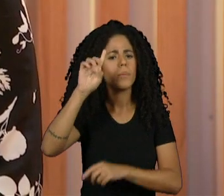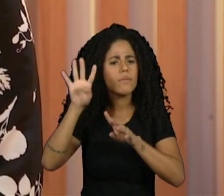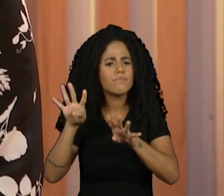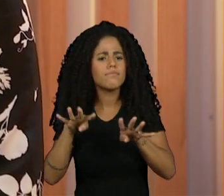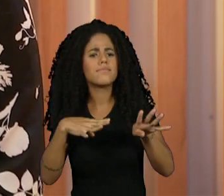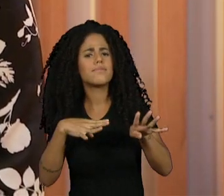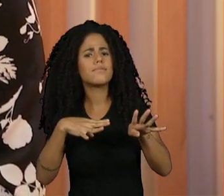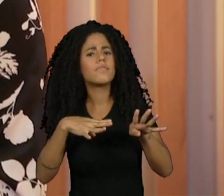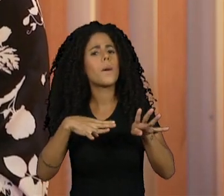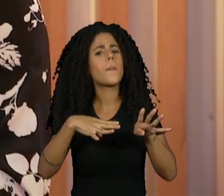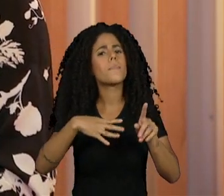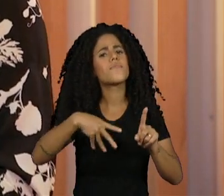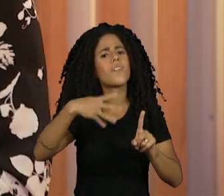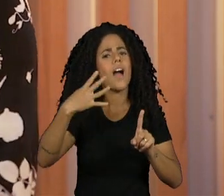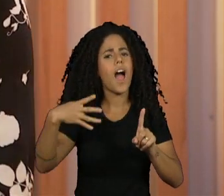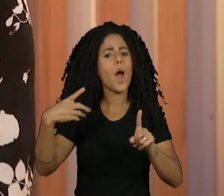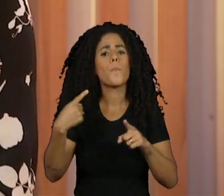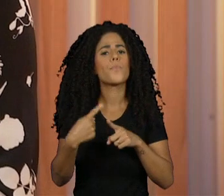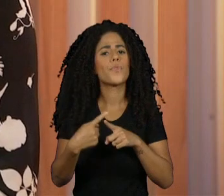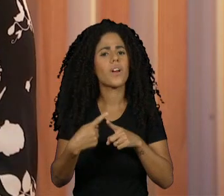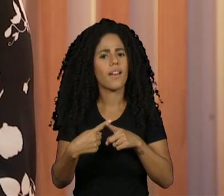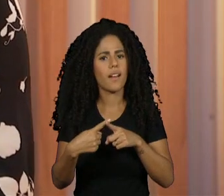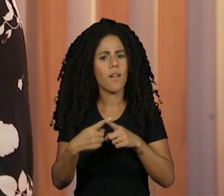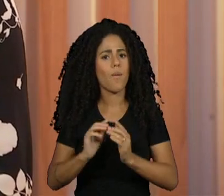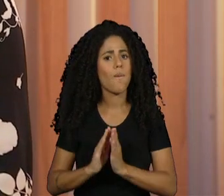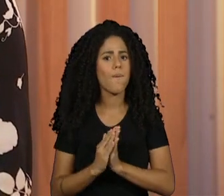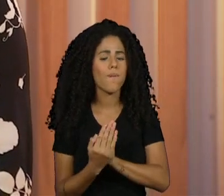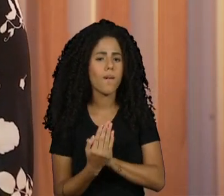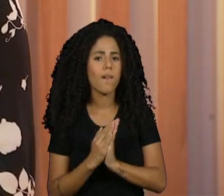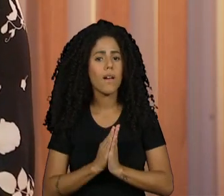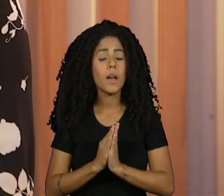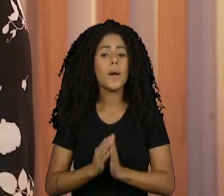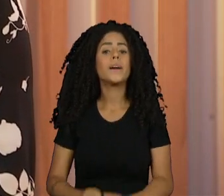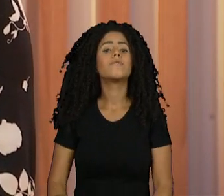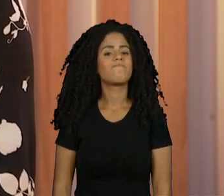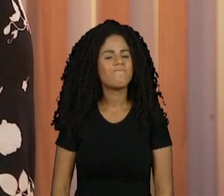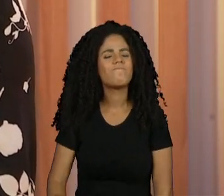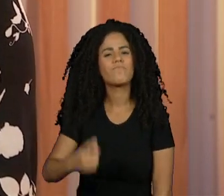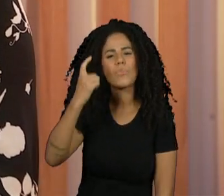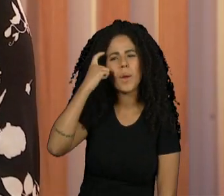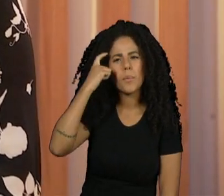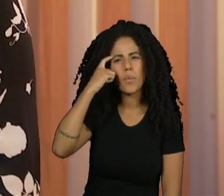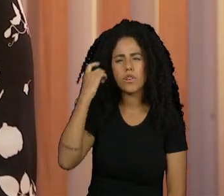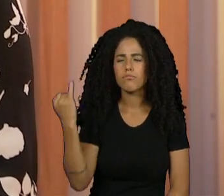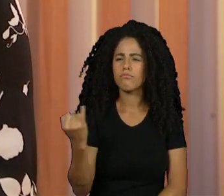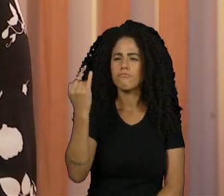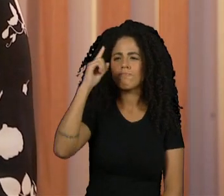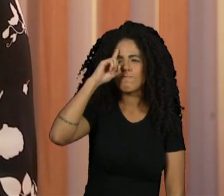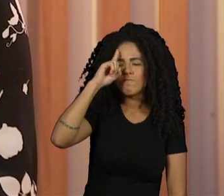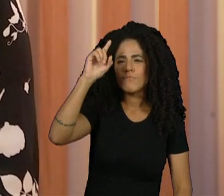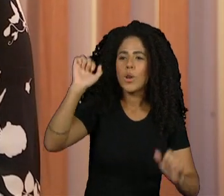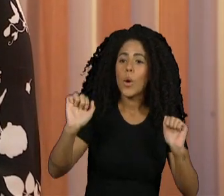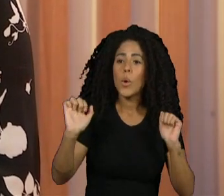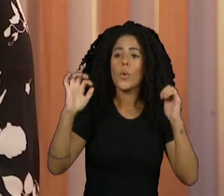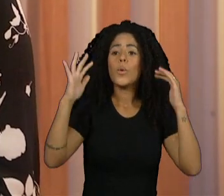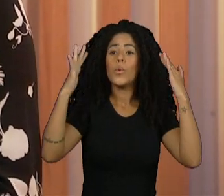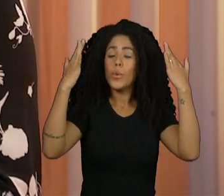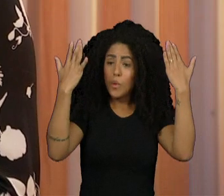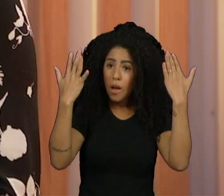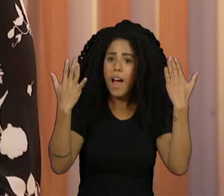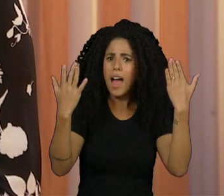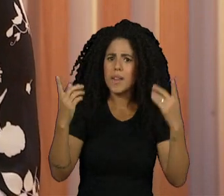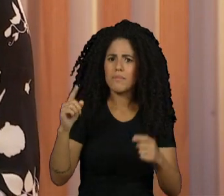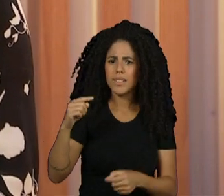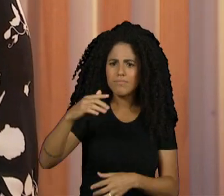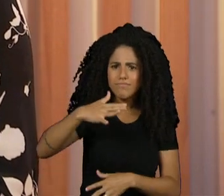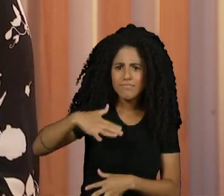trans? Bom, acho que é importante a gente pensar nesse dia, nessa celebração, até para